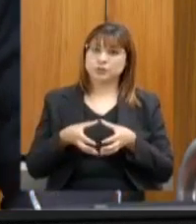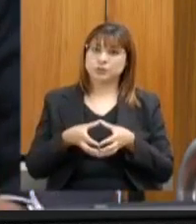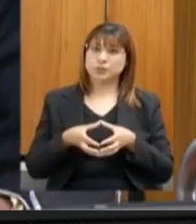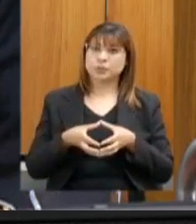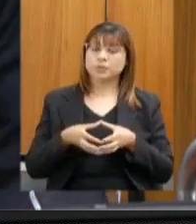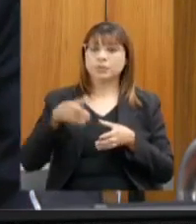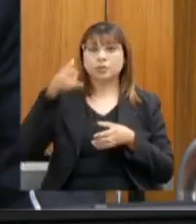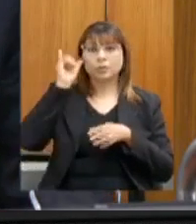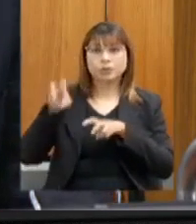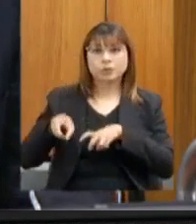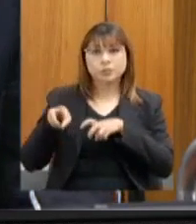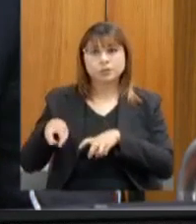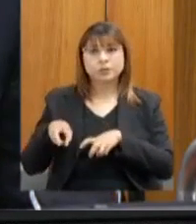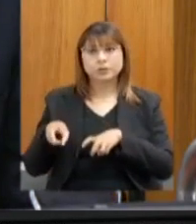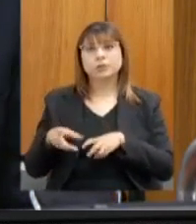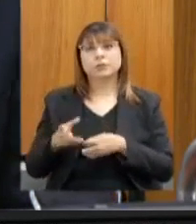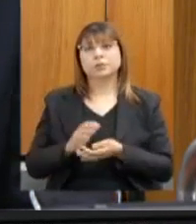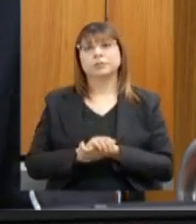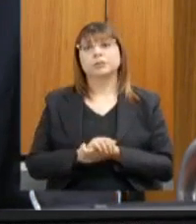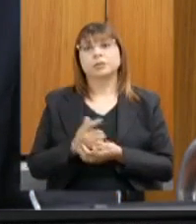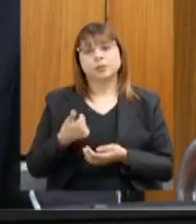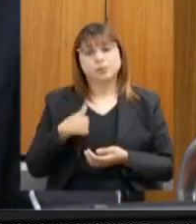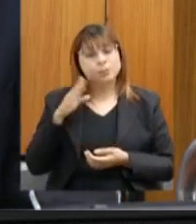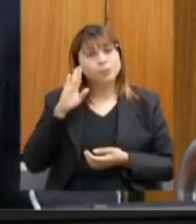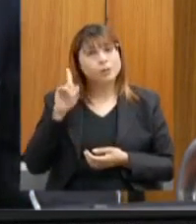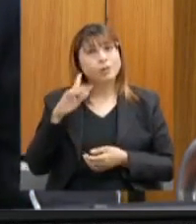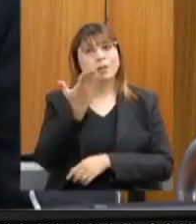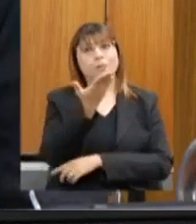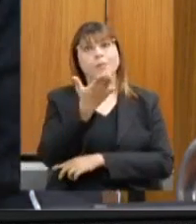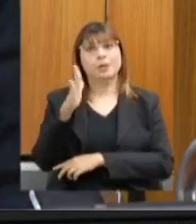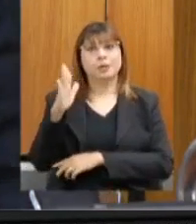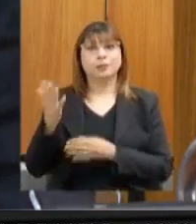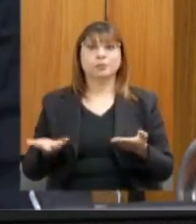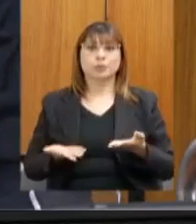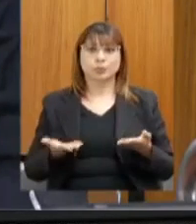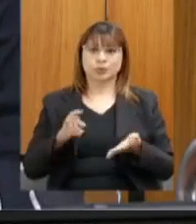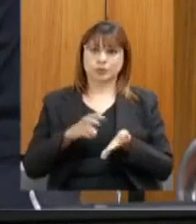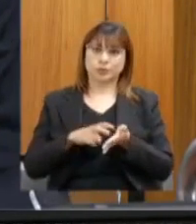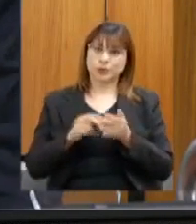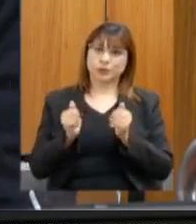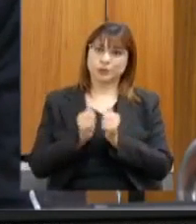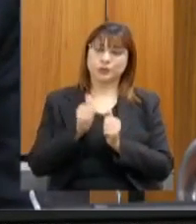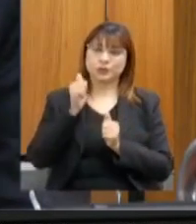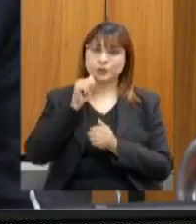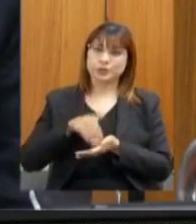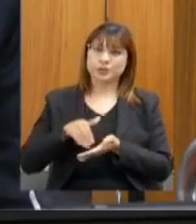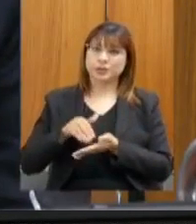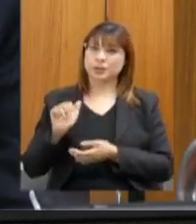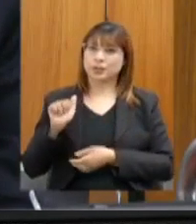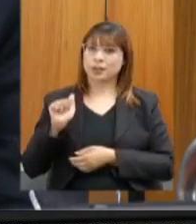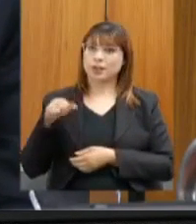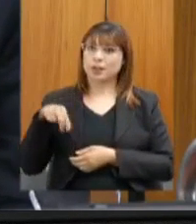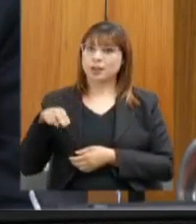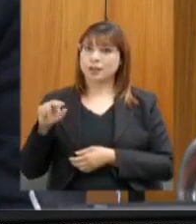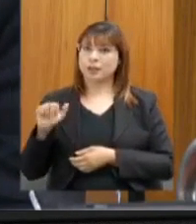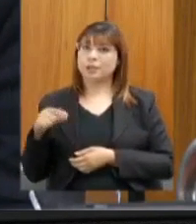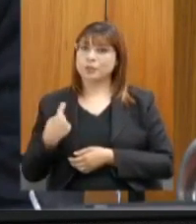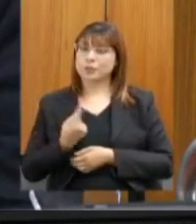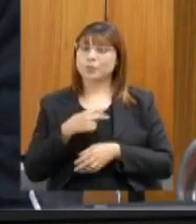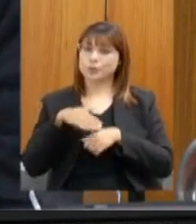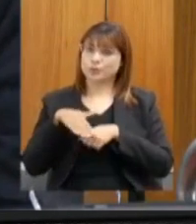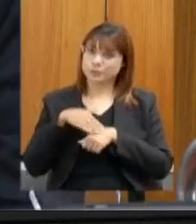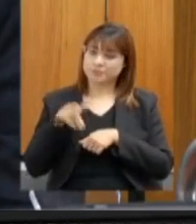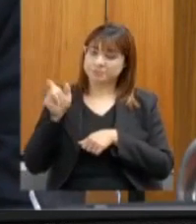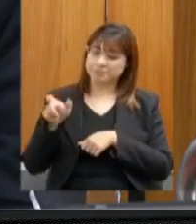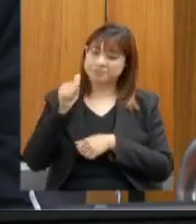grande demanda é o meio ambiente. Hoje pela manhã, junto com a secretária Ana, nós conversávamos sobre a